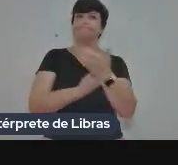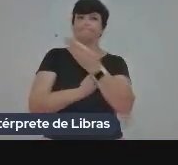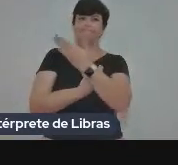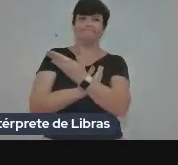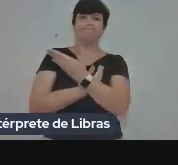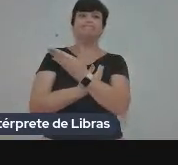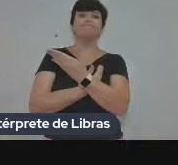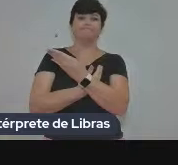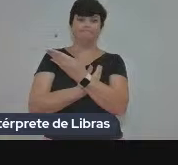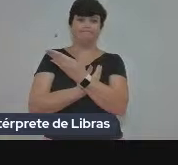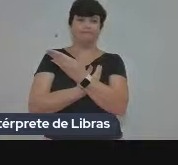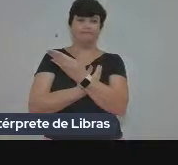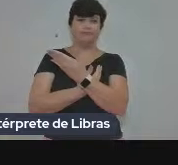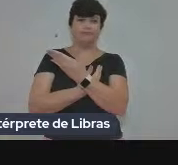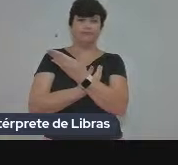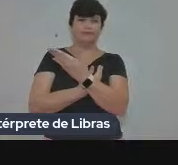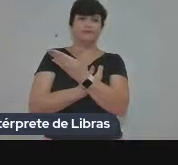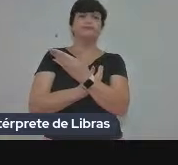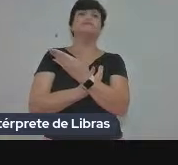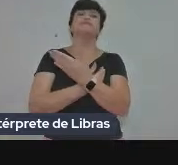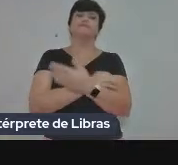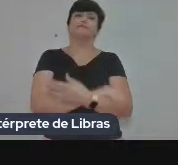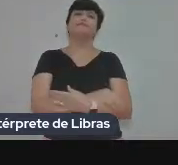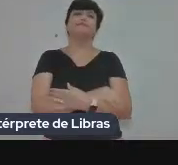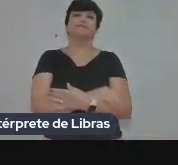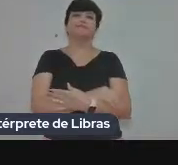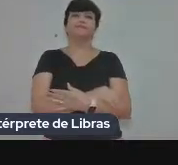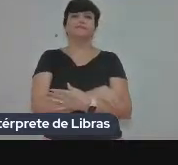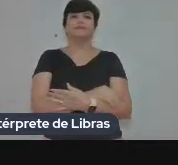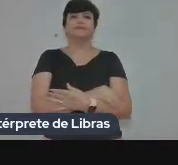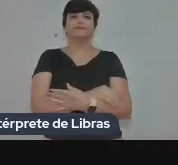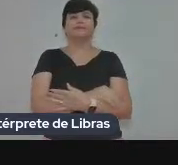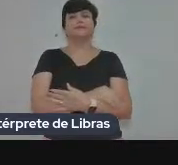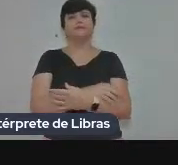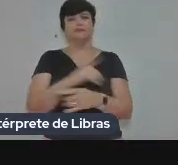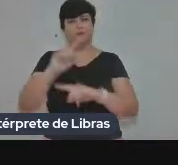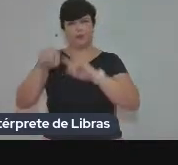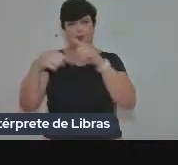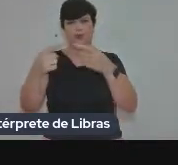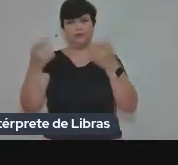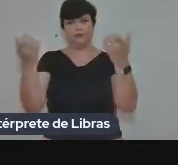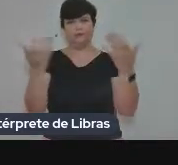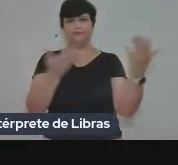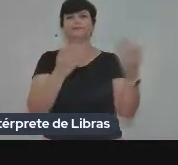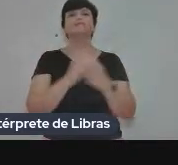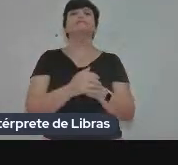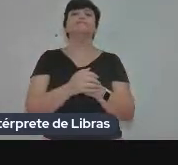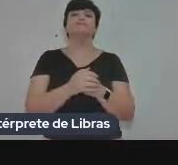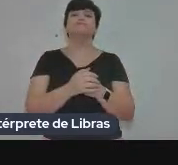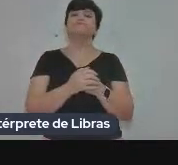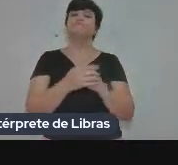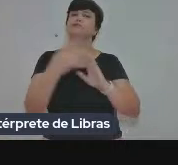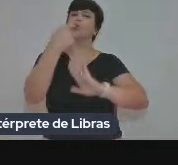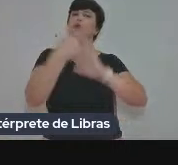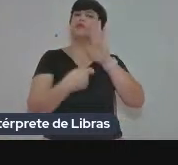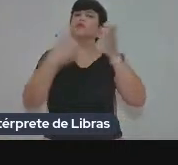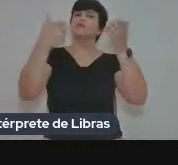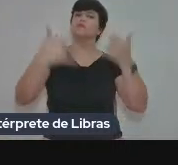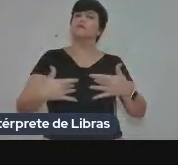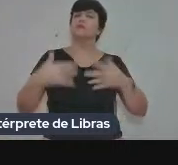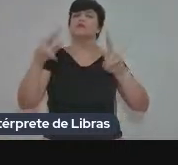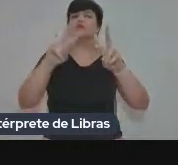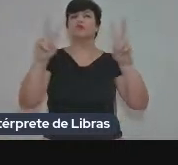Comunitários no Brasil, uma análise crítica de manuais. Pode passar, por favor. Então, esse é um pequeno roteiro da minha